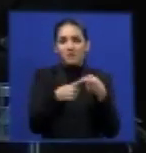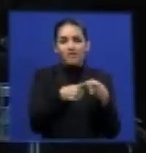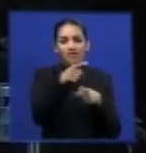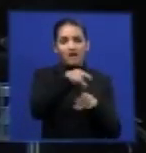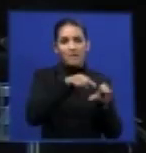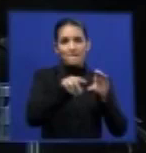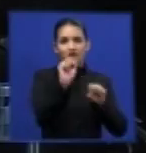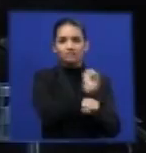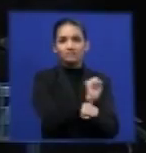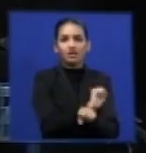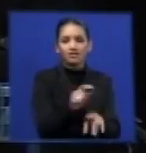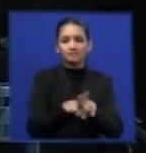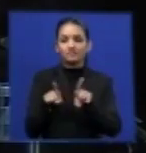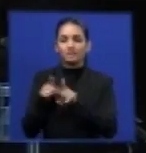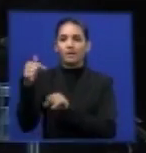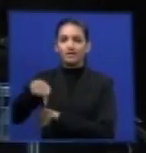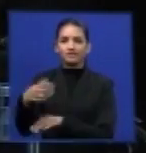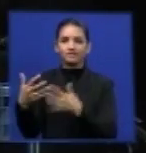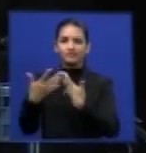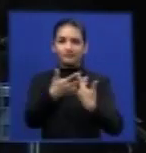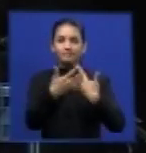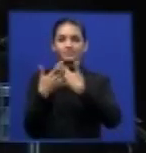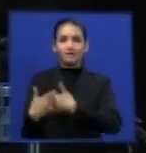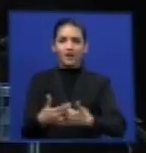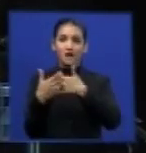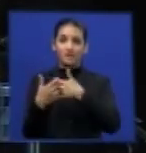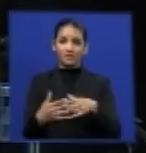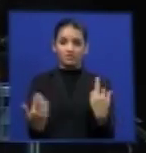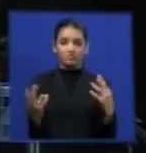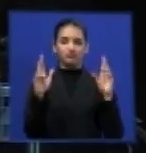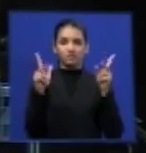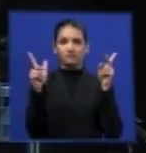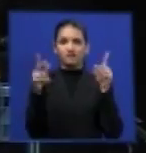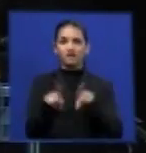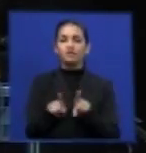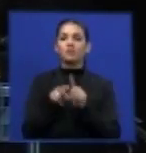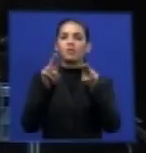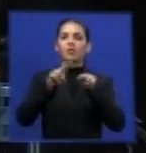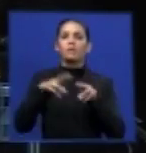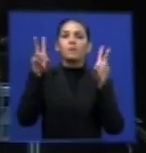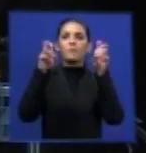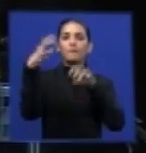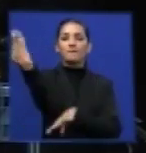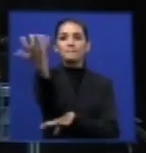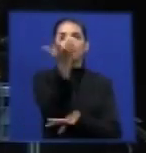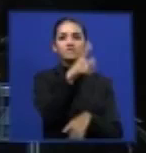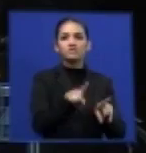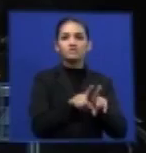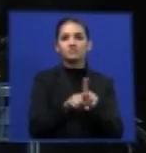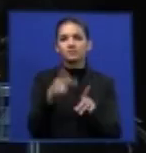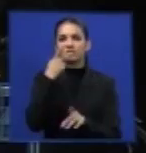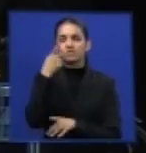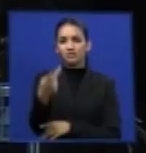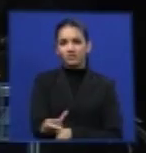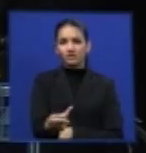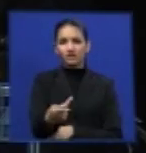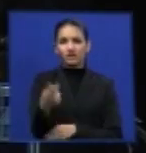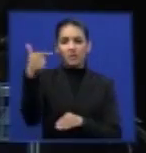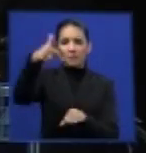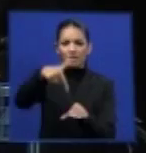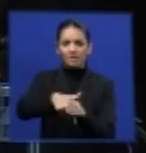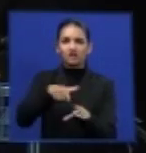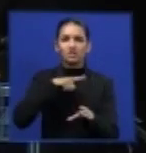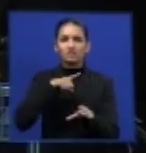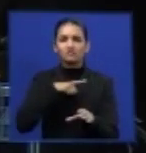com relação ao meio ambiente devo destacar a economia de 57 litros de petróleo por pneu reformado de caminhão e ônibus